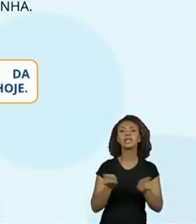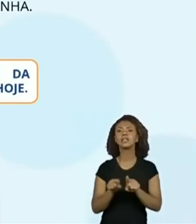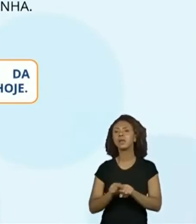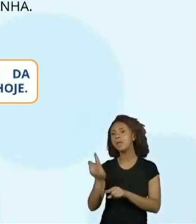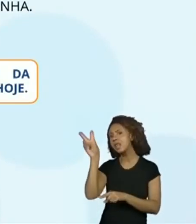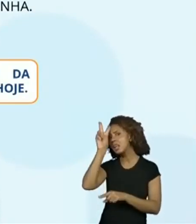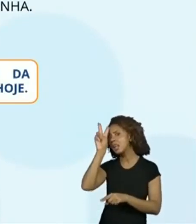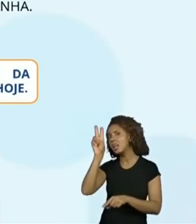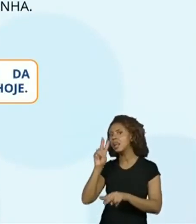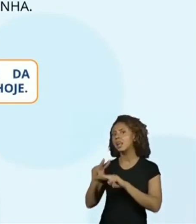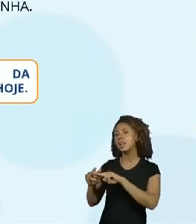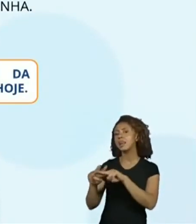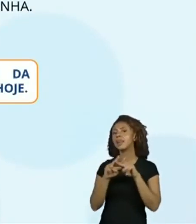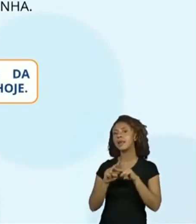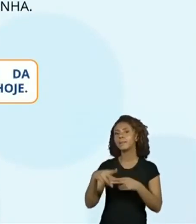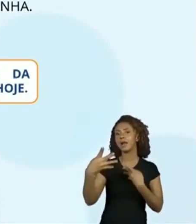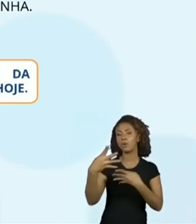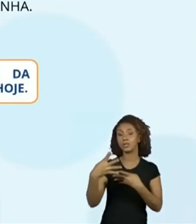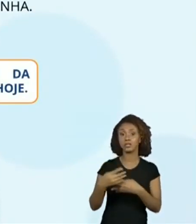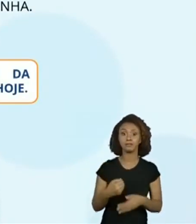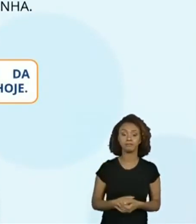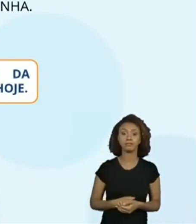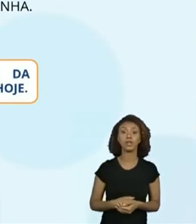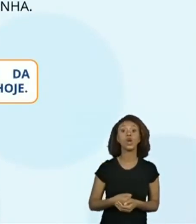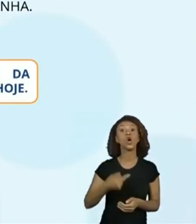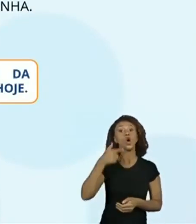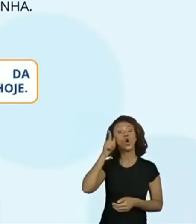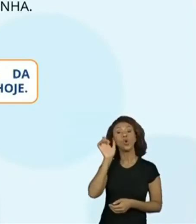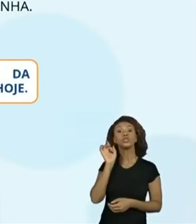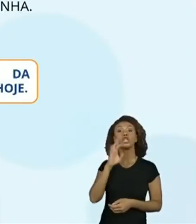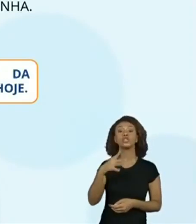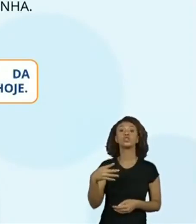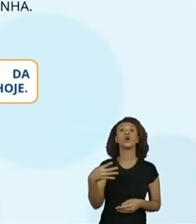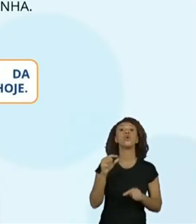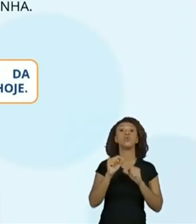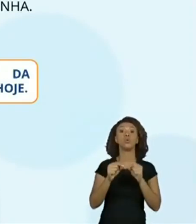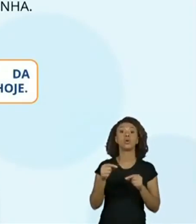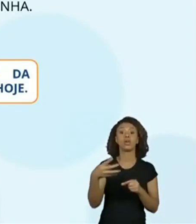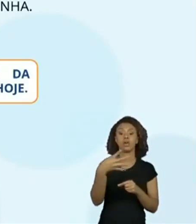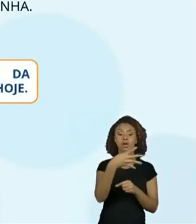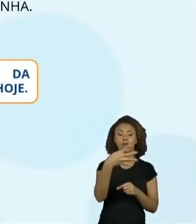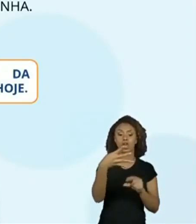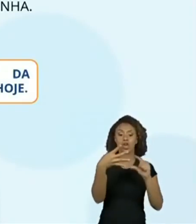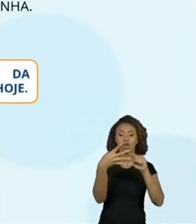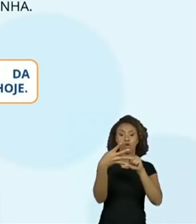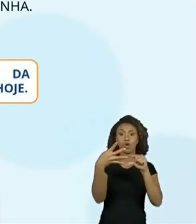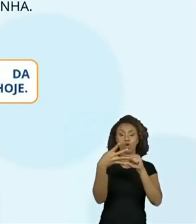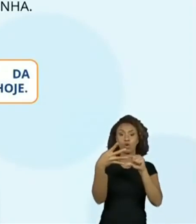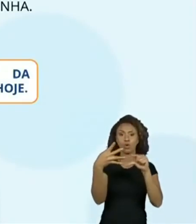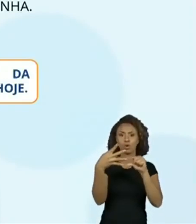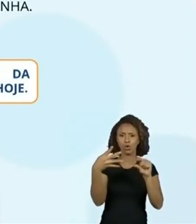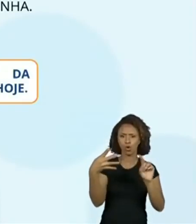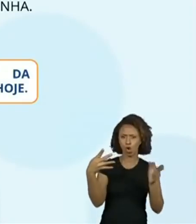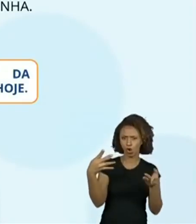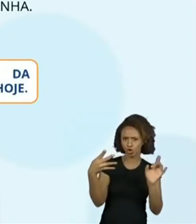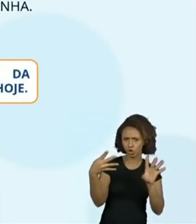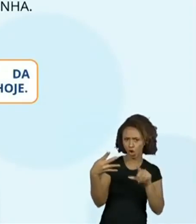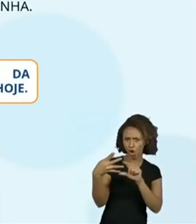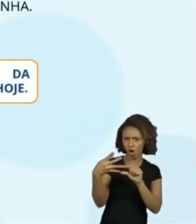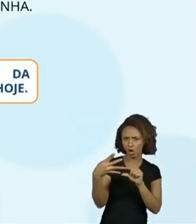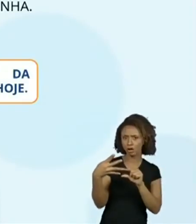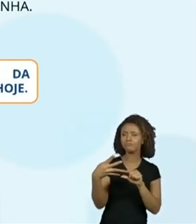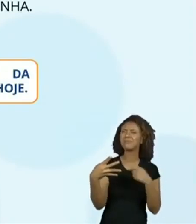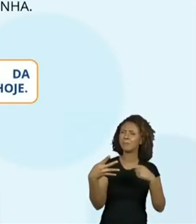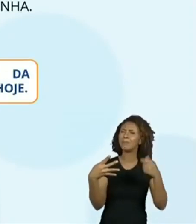gente vai precisar escrever. Ontem a gente escreveu só os dois últimos versos. Hoje, será que é só esses dois últimos versos? A gente